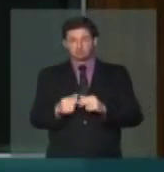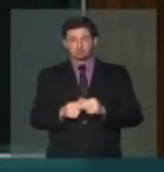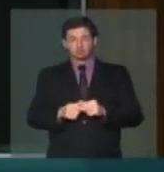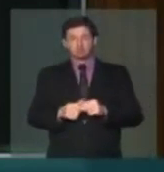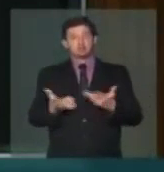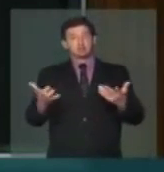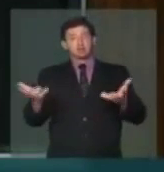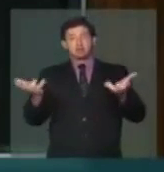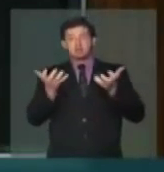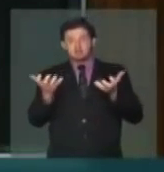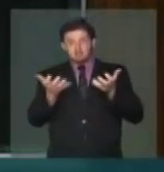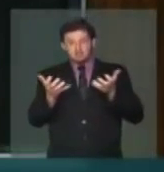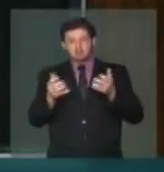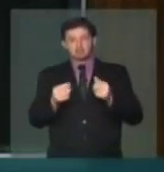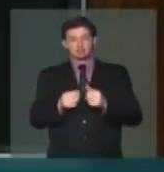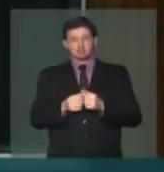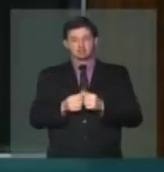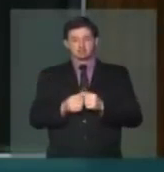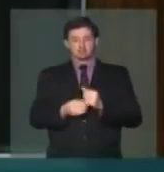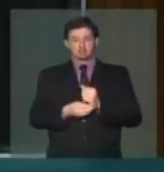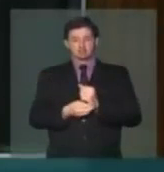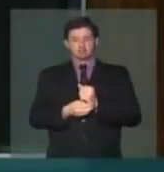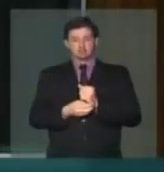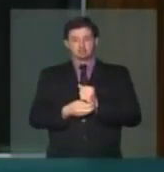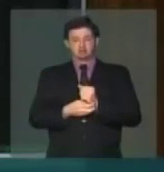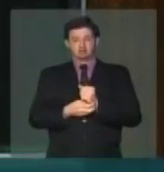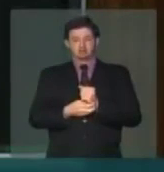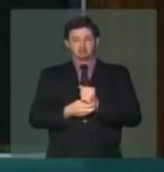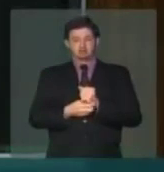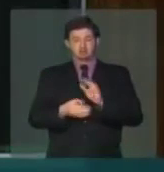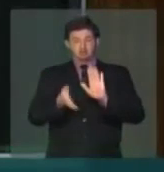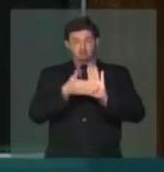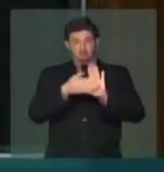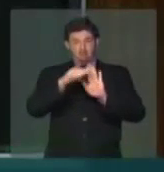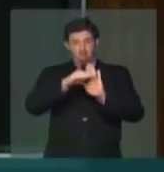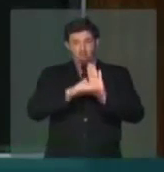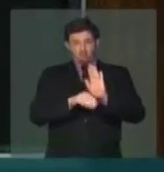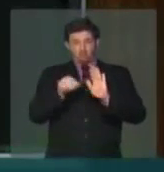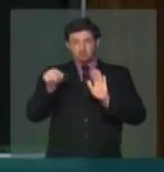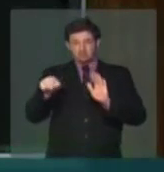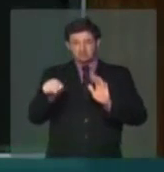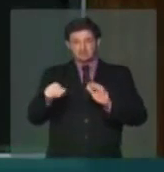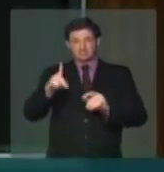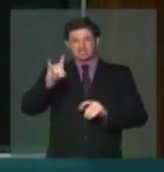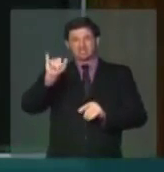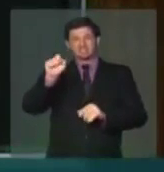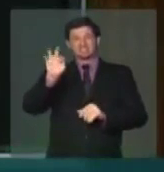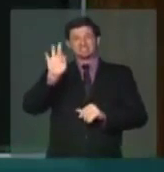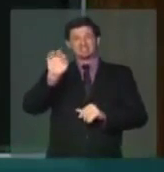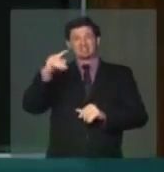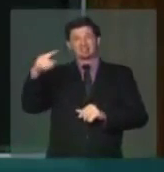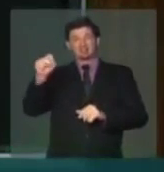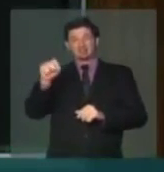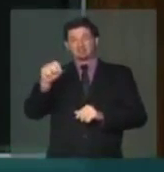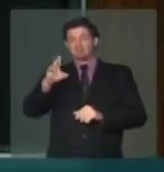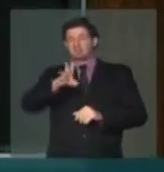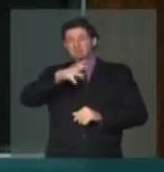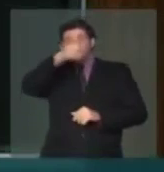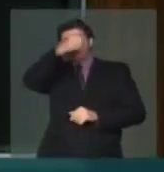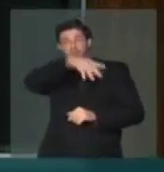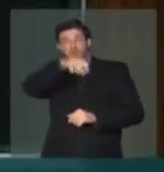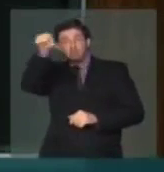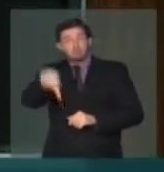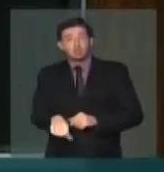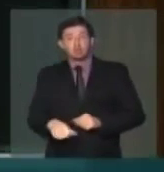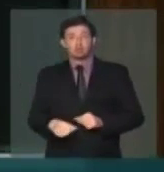querem, nesta proposta e distritão, radicalizar cada vez